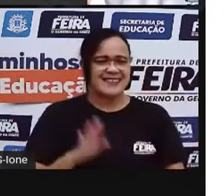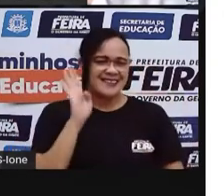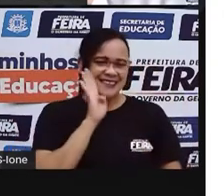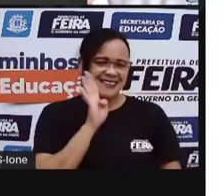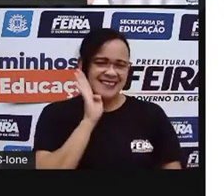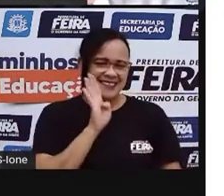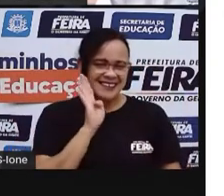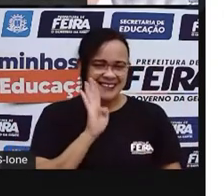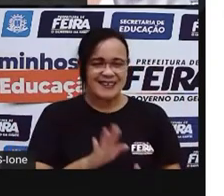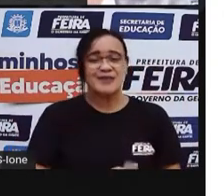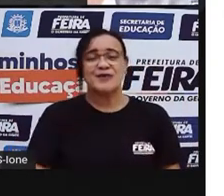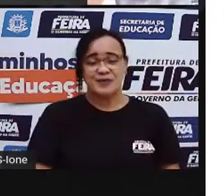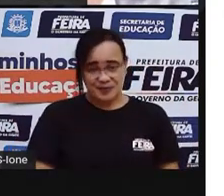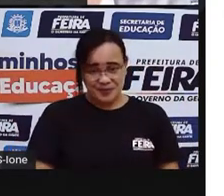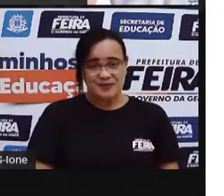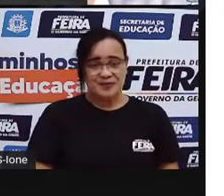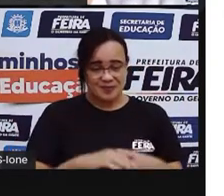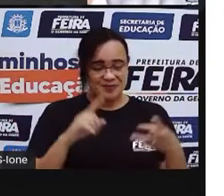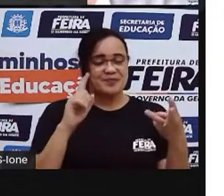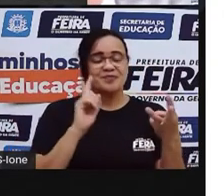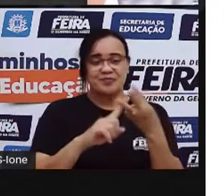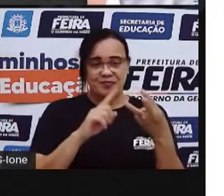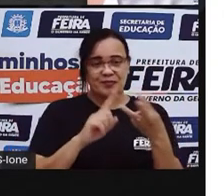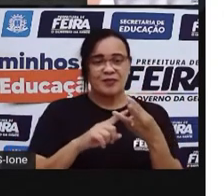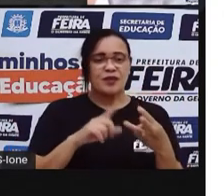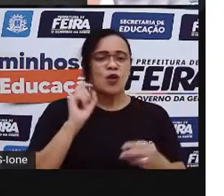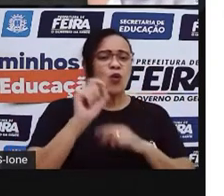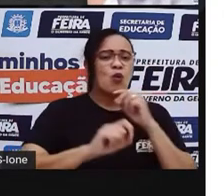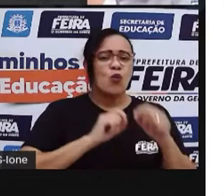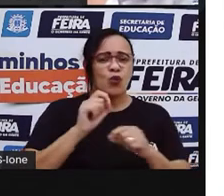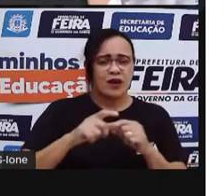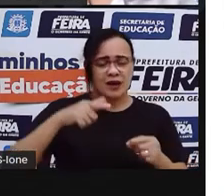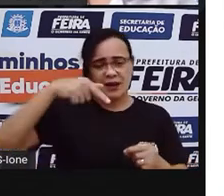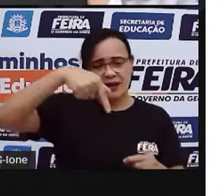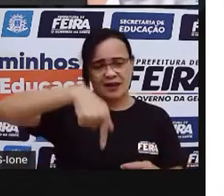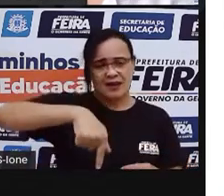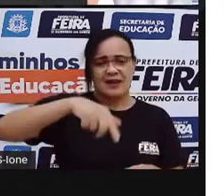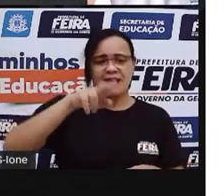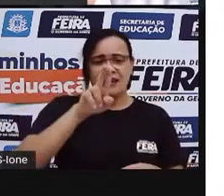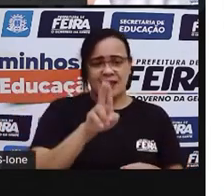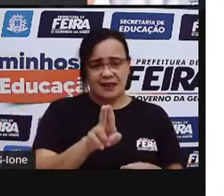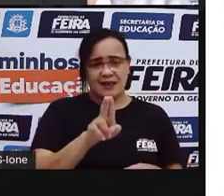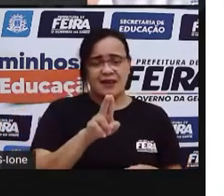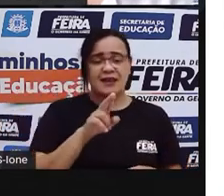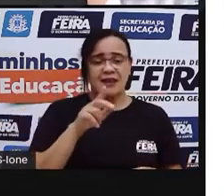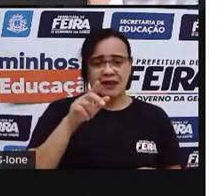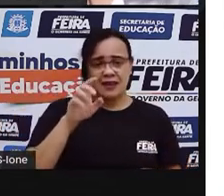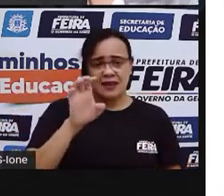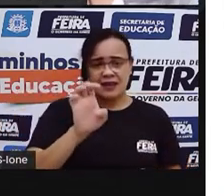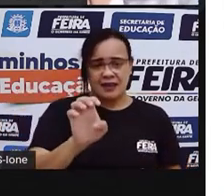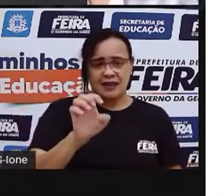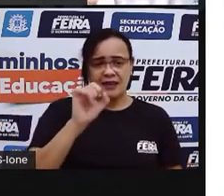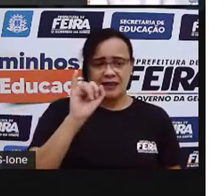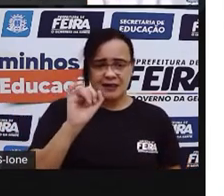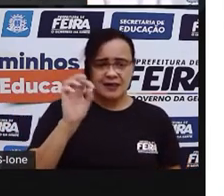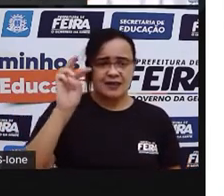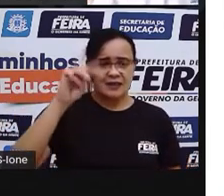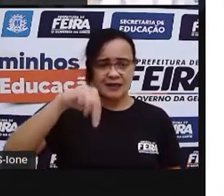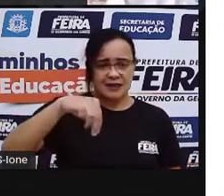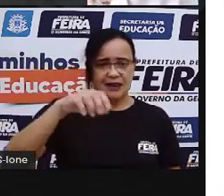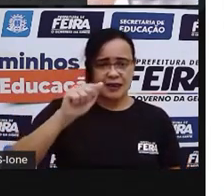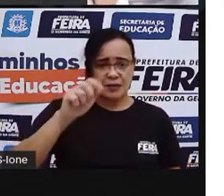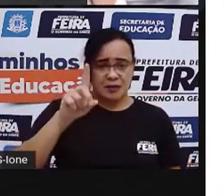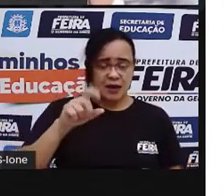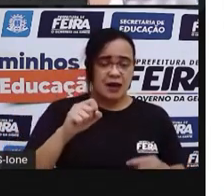brincadeira de queimada, né? Que é como se fosse um tipo embaleado, né? Então, são formados dois grupos que ficam cada